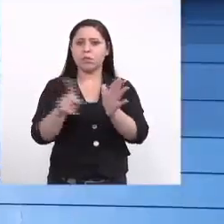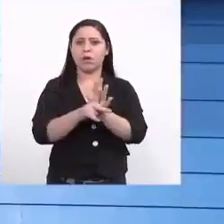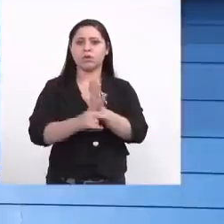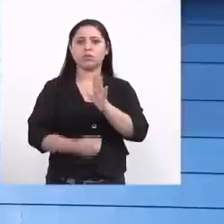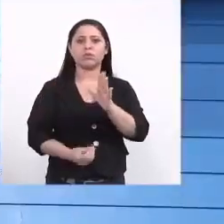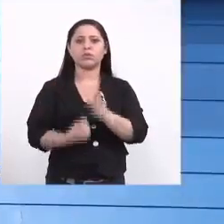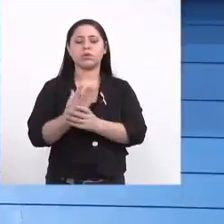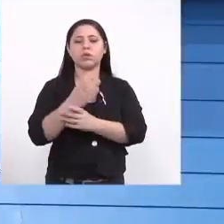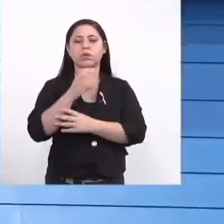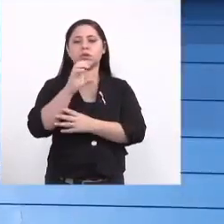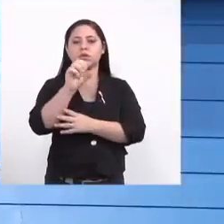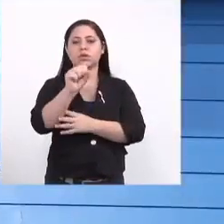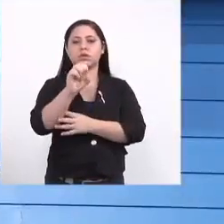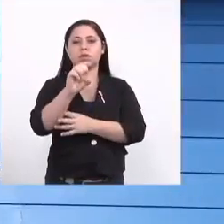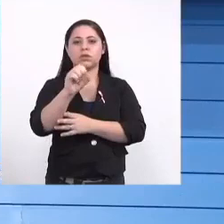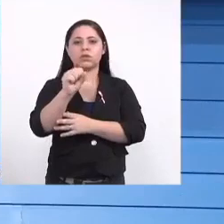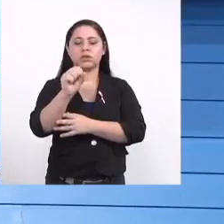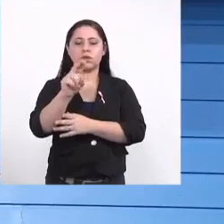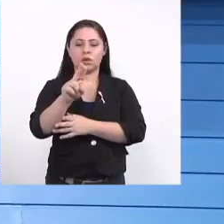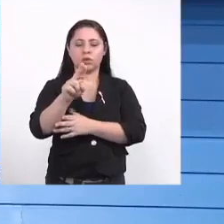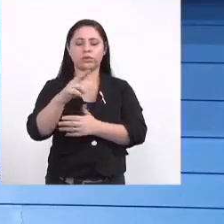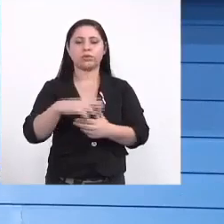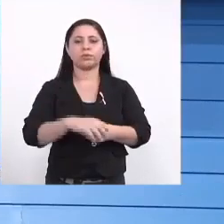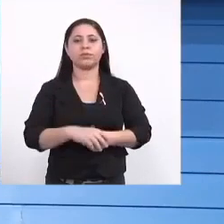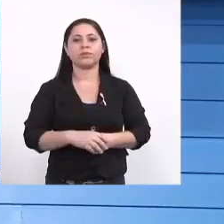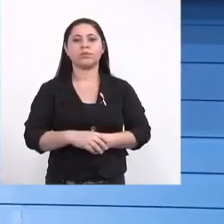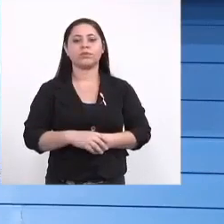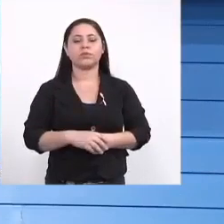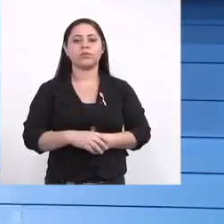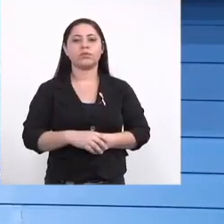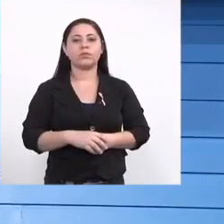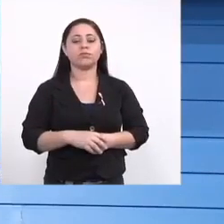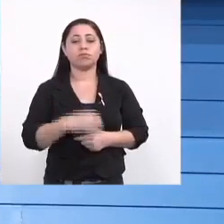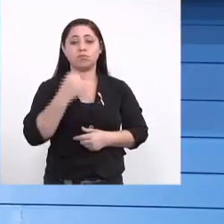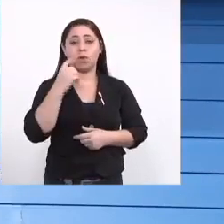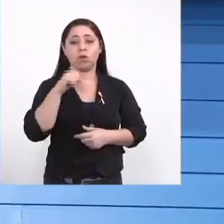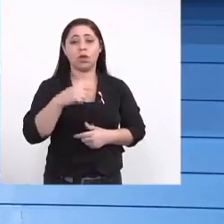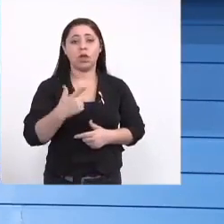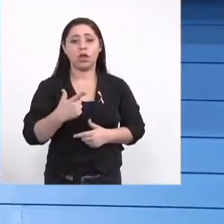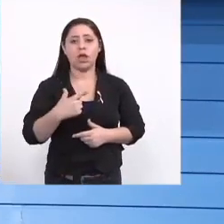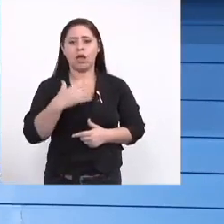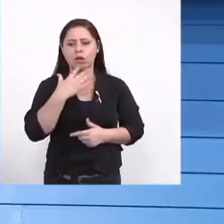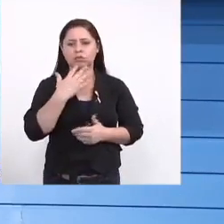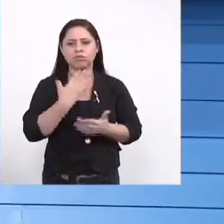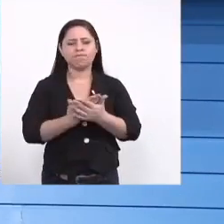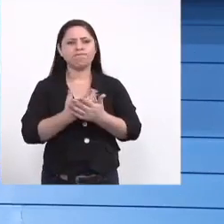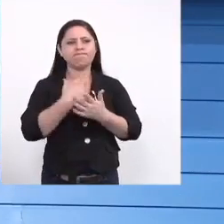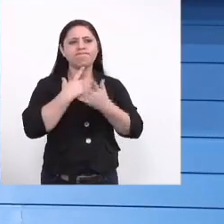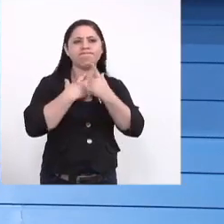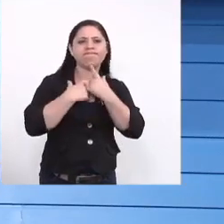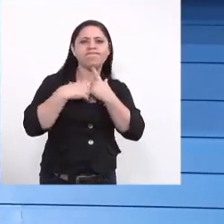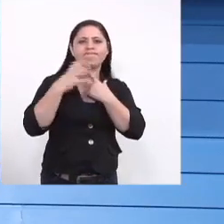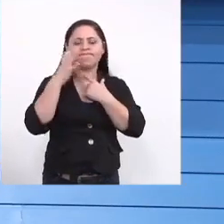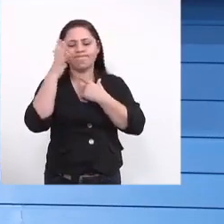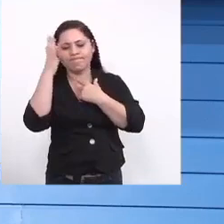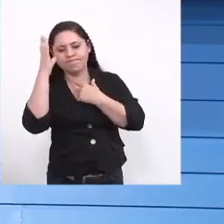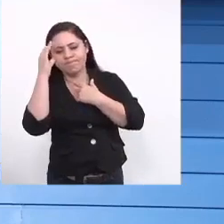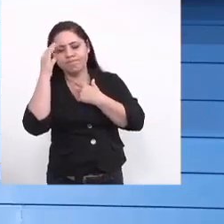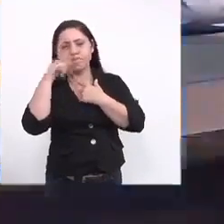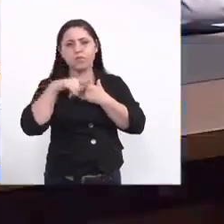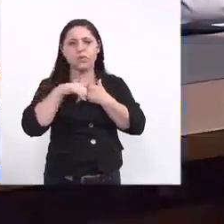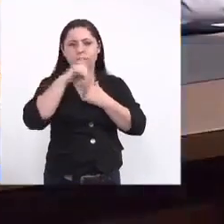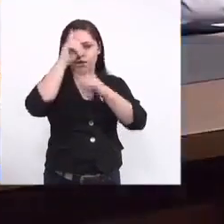CCEV uma área dentro da CESAL e bom eu acabei me interessando pela área e a ideia está sendo